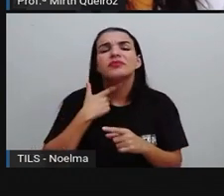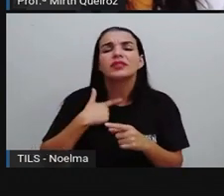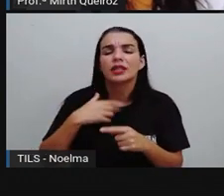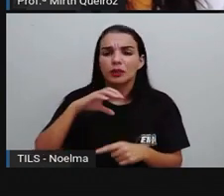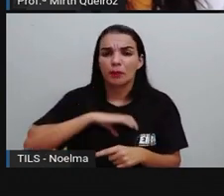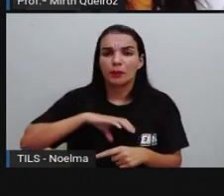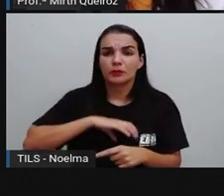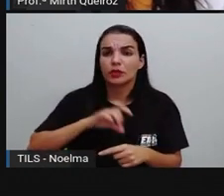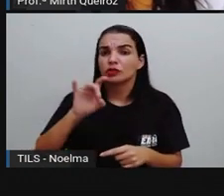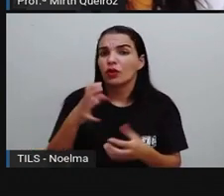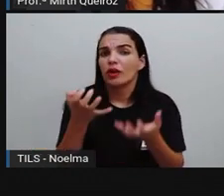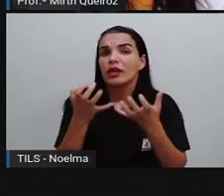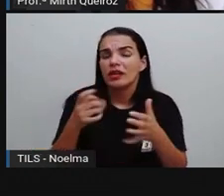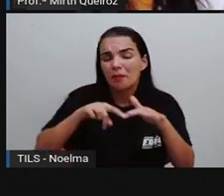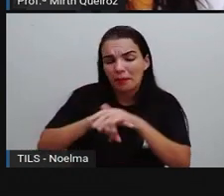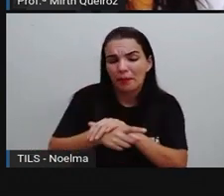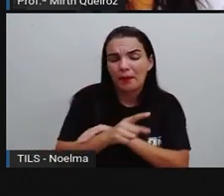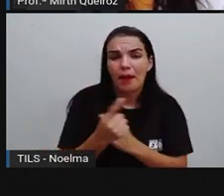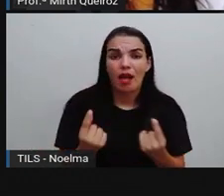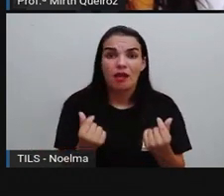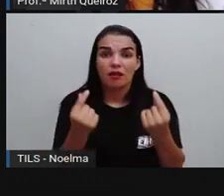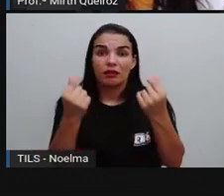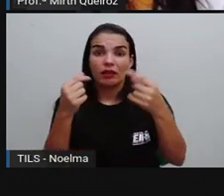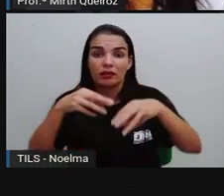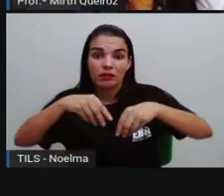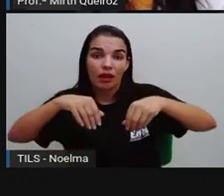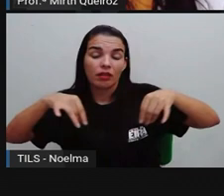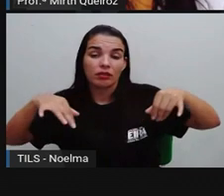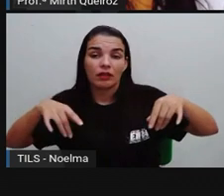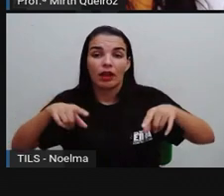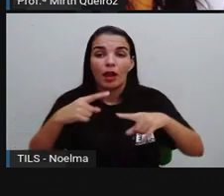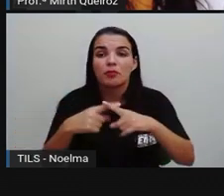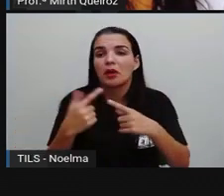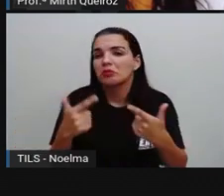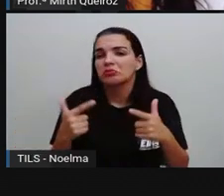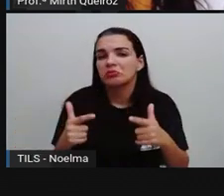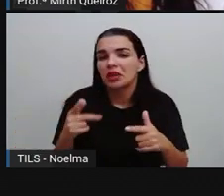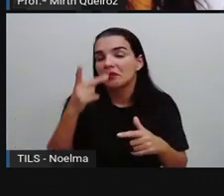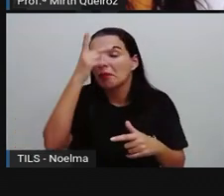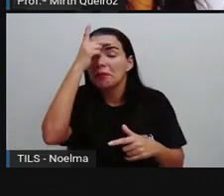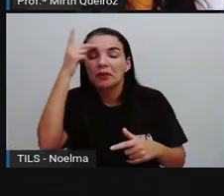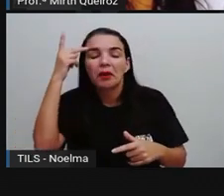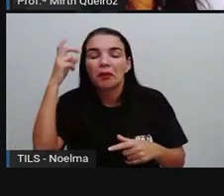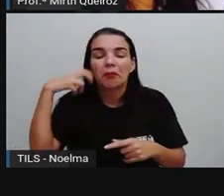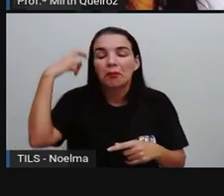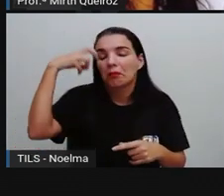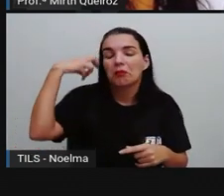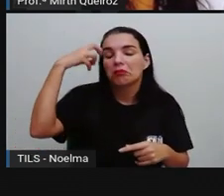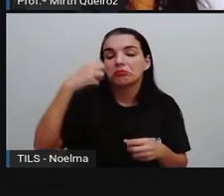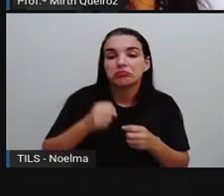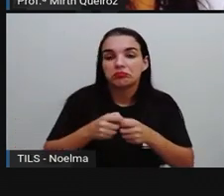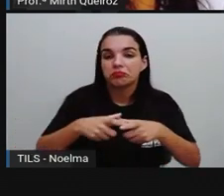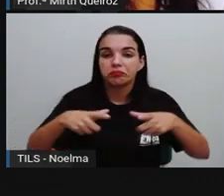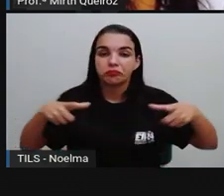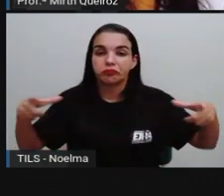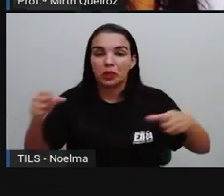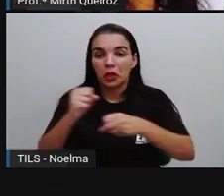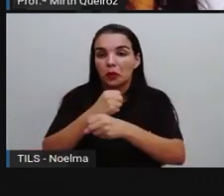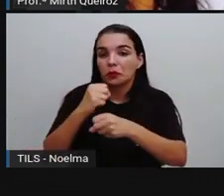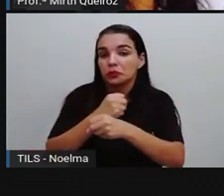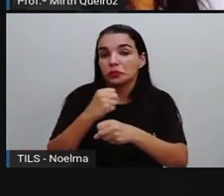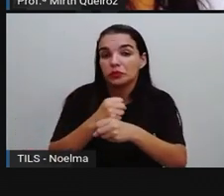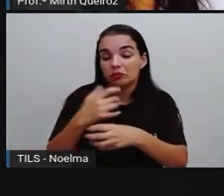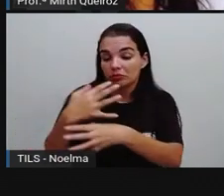explorar as riquezas do território, não havendo uma grande preocupação com o povoamento da colônia e a construção de espaços